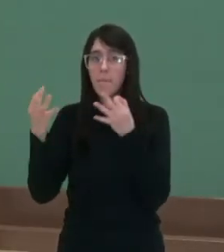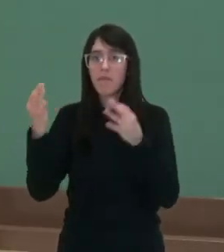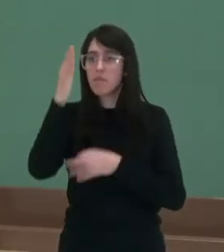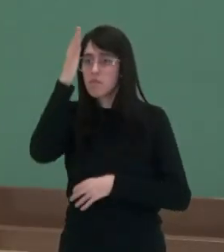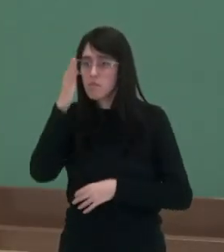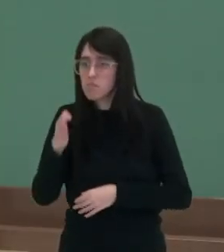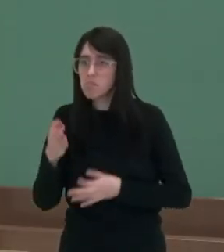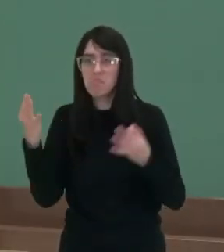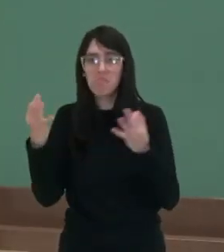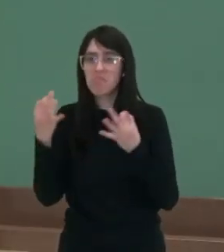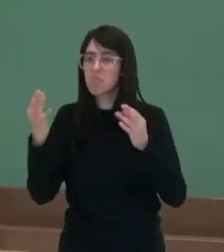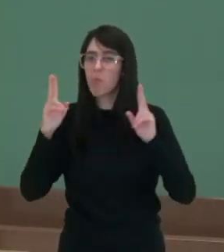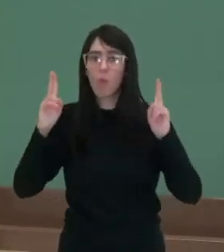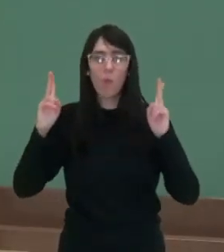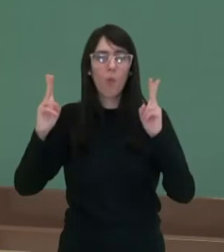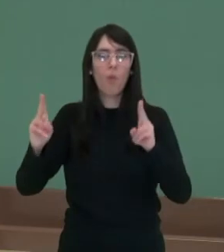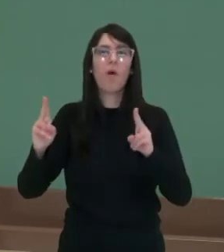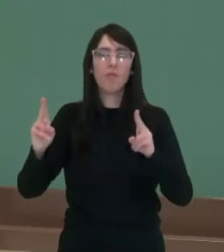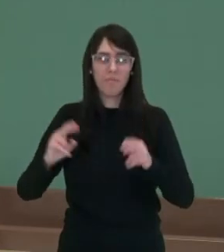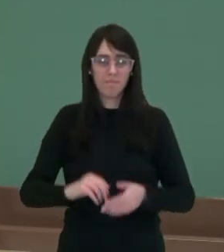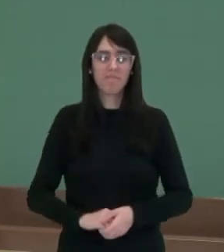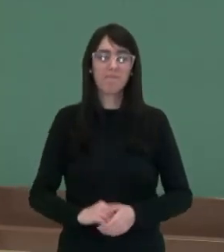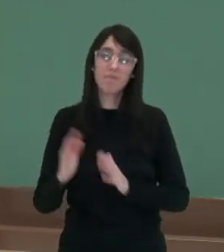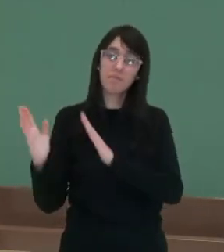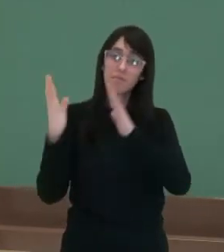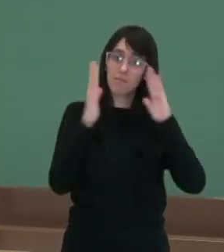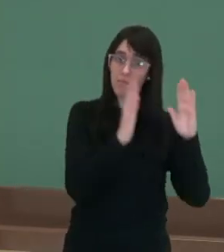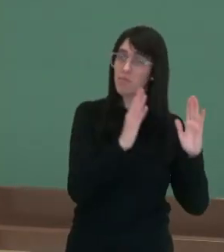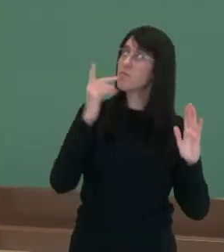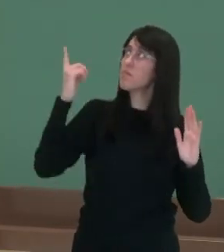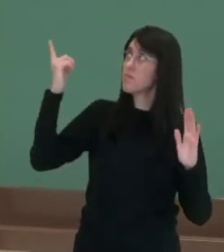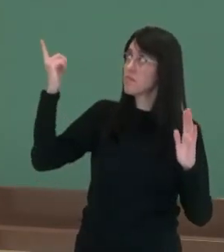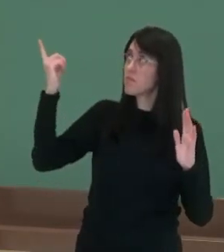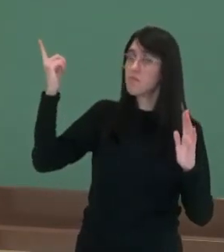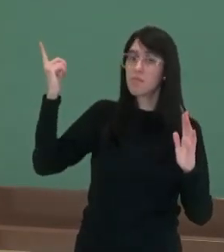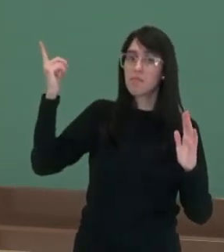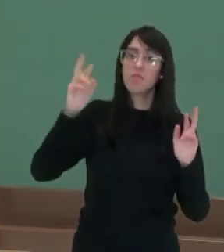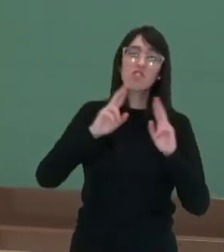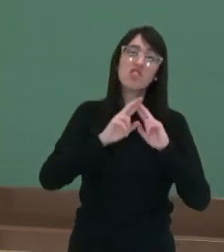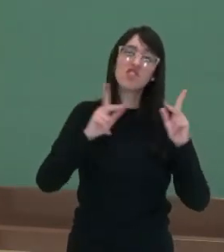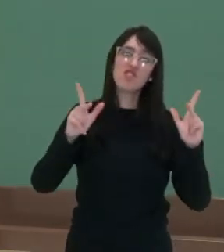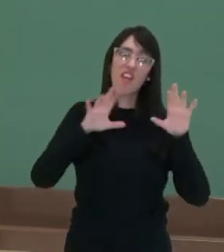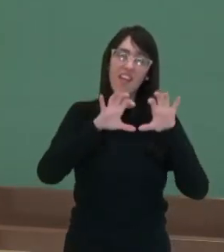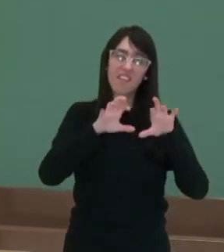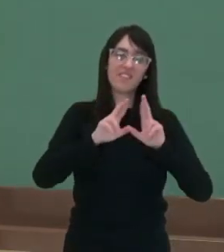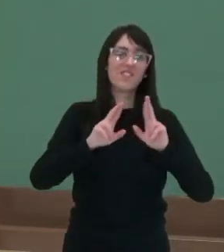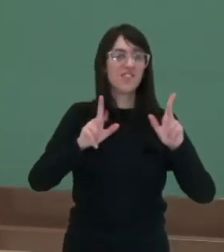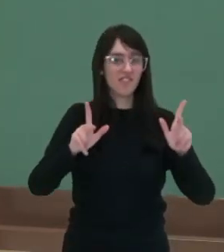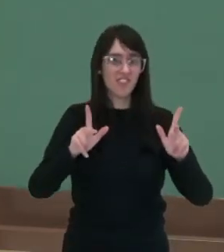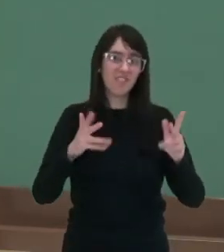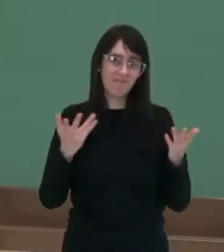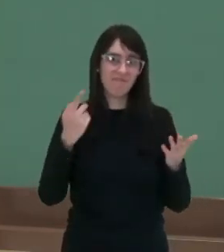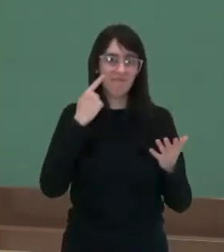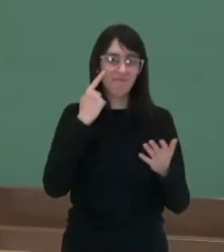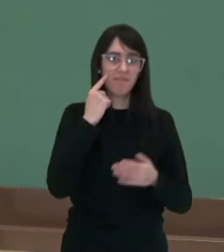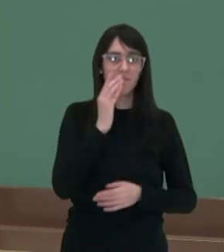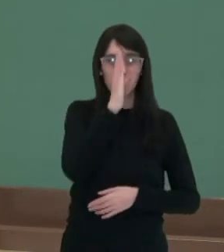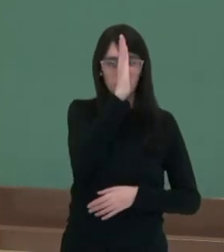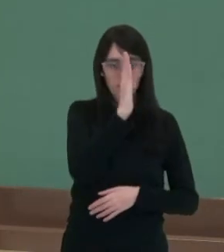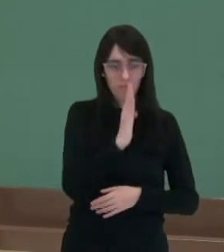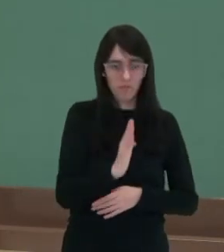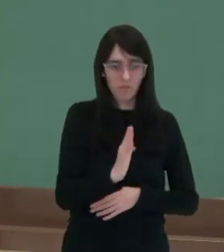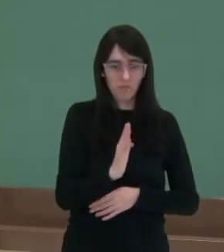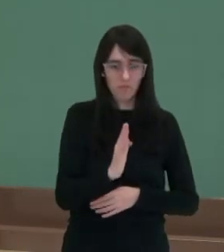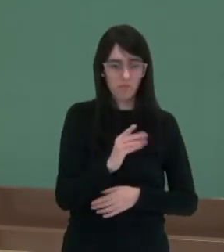exatamente iguais. E aqui a simétrica exatamente porque dividindo ela em